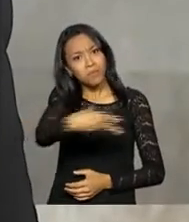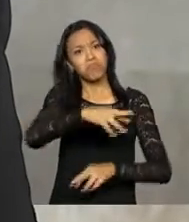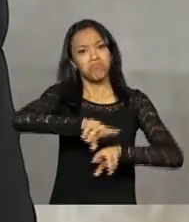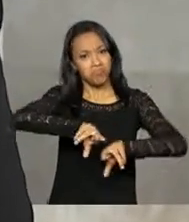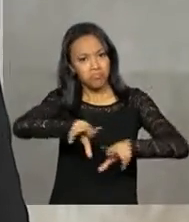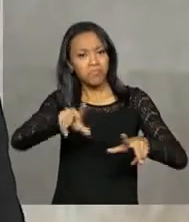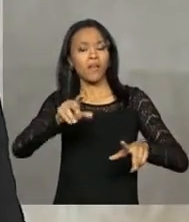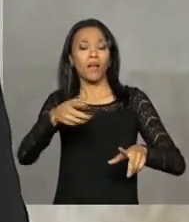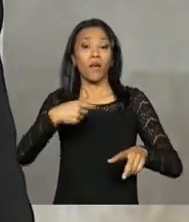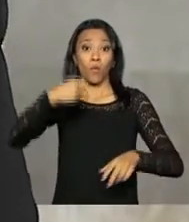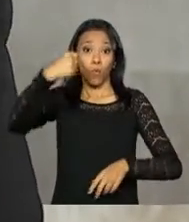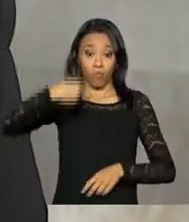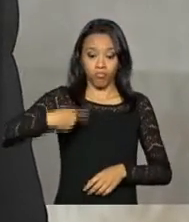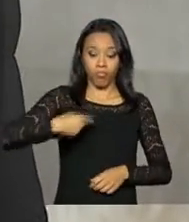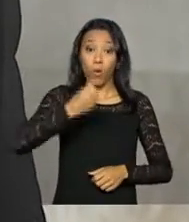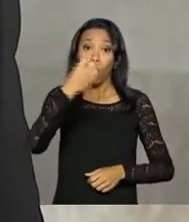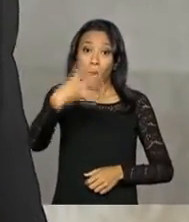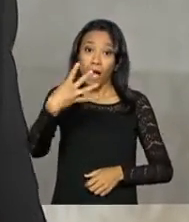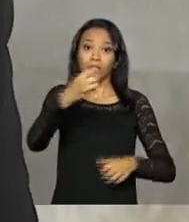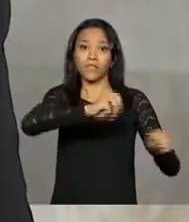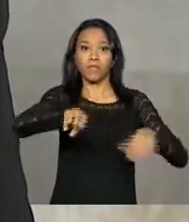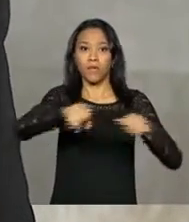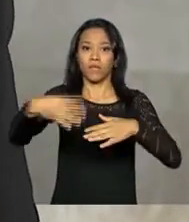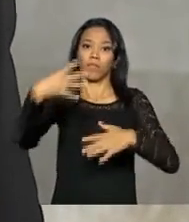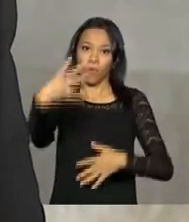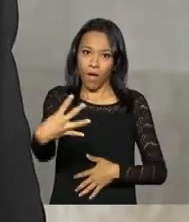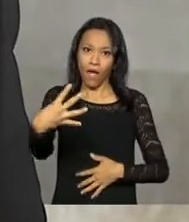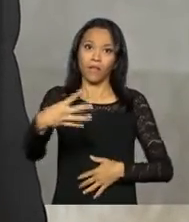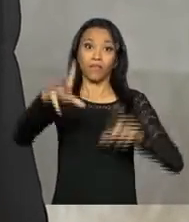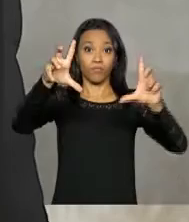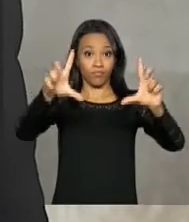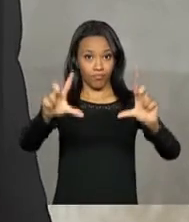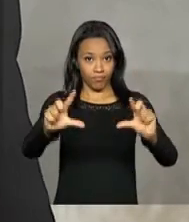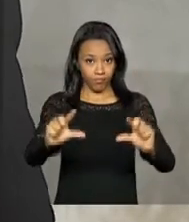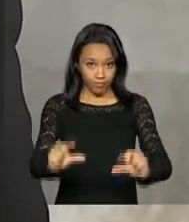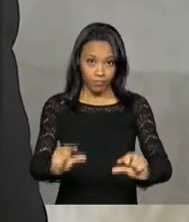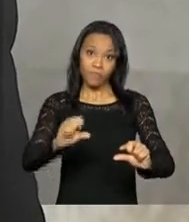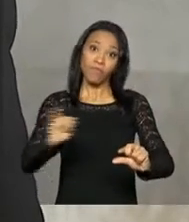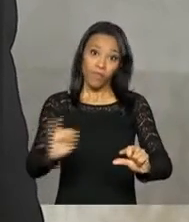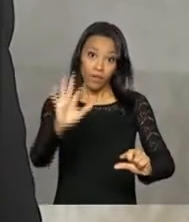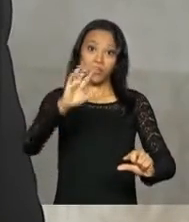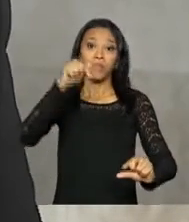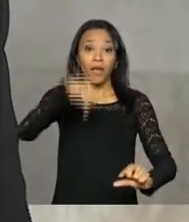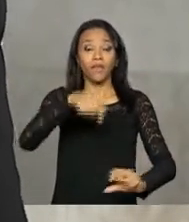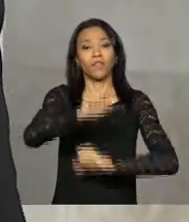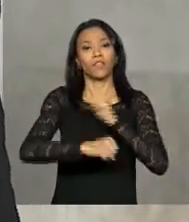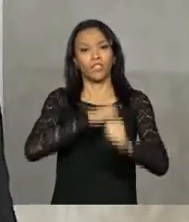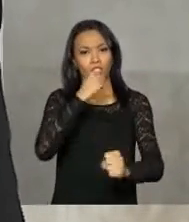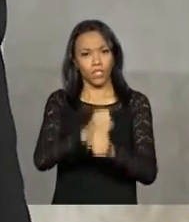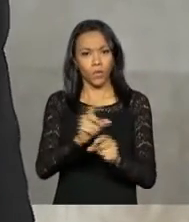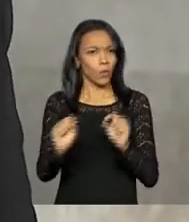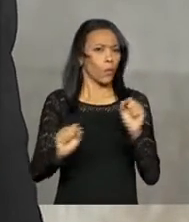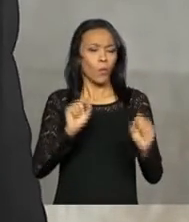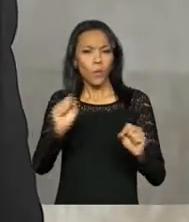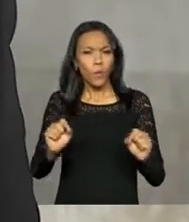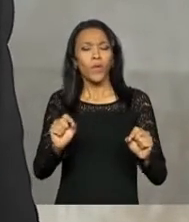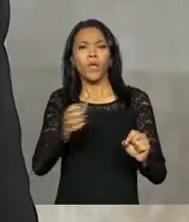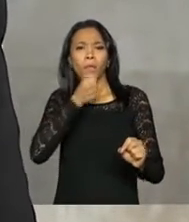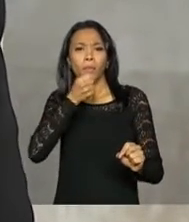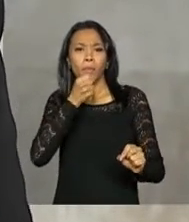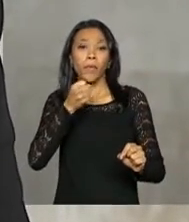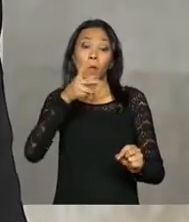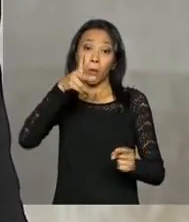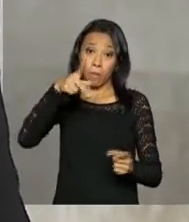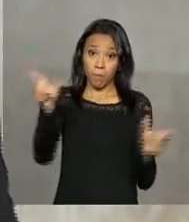Roberto. Pela quarta semana seguida, o mercado baixou as expectativas da inflação para este ano. A expectativa dos analistas para o